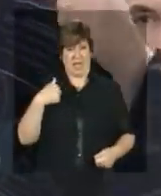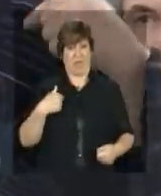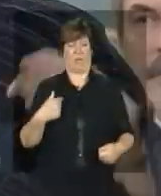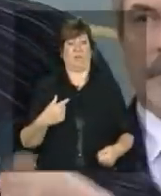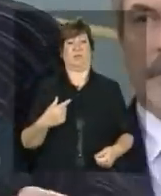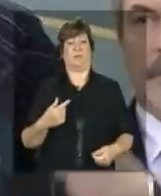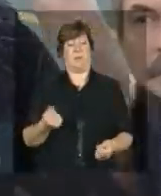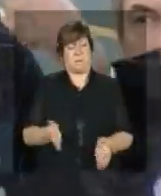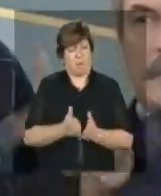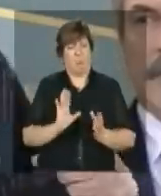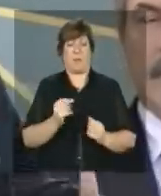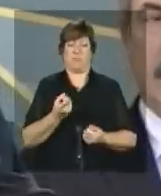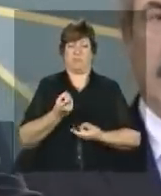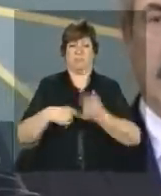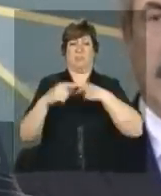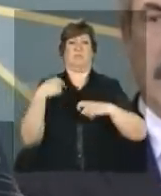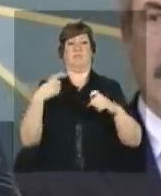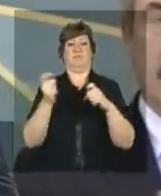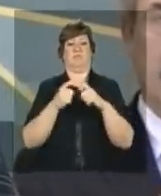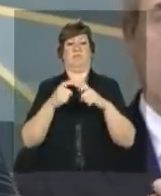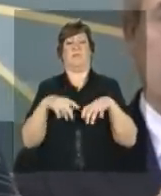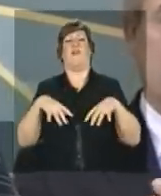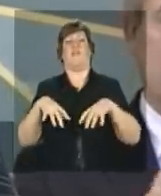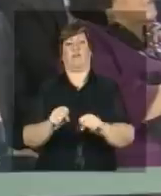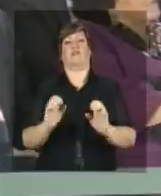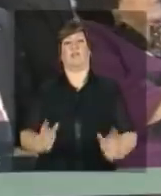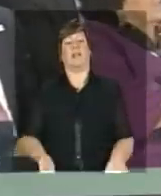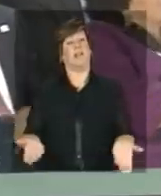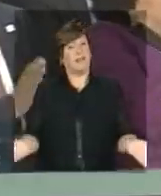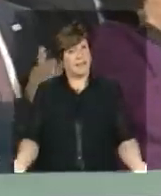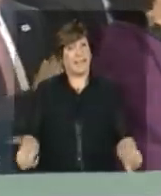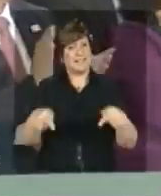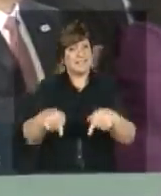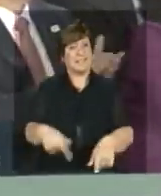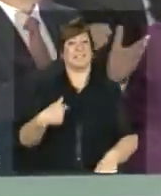queremos construir enquanto oportunidade para esse país